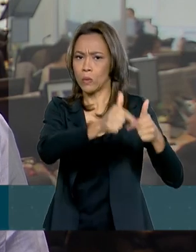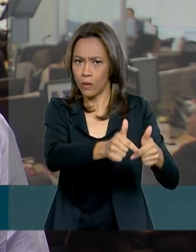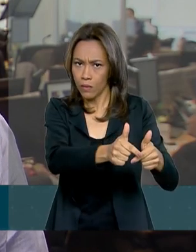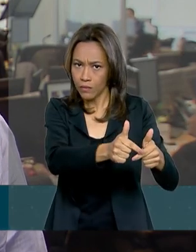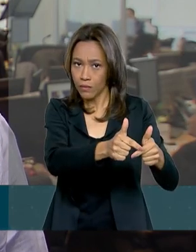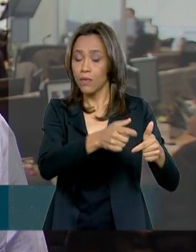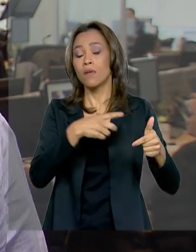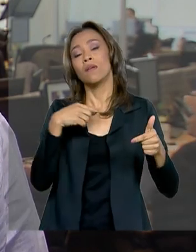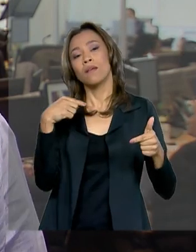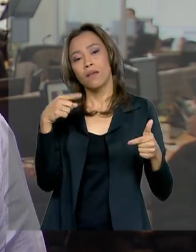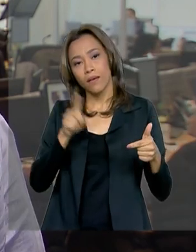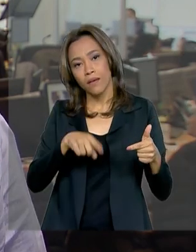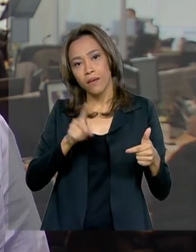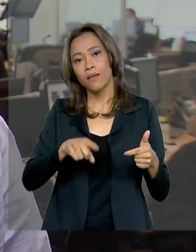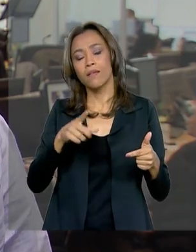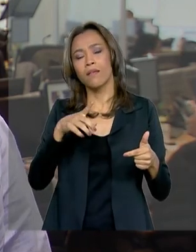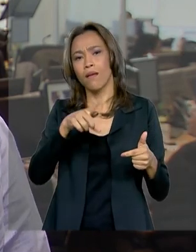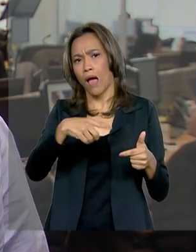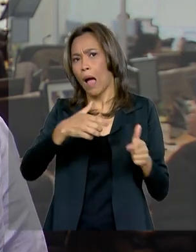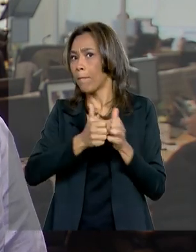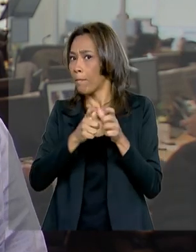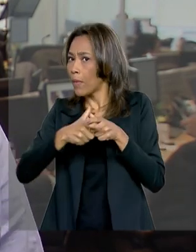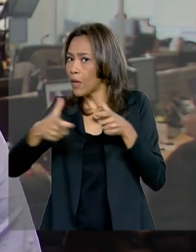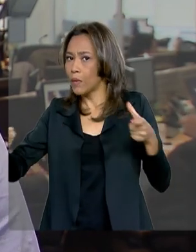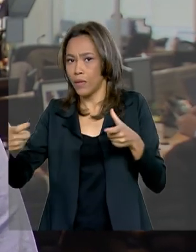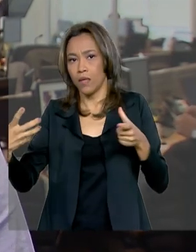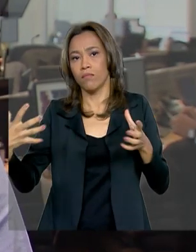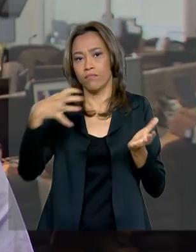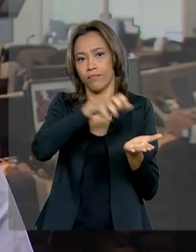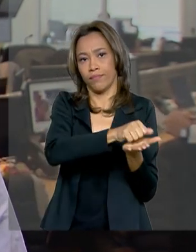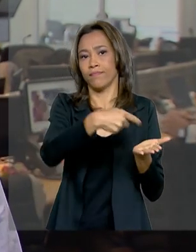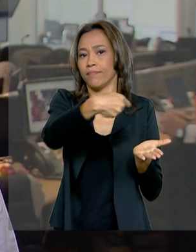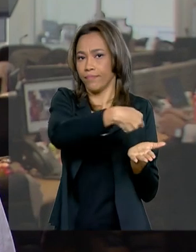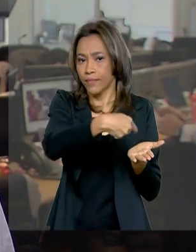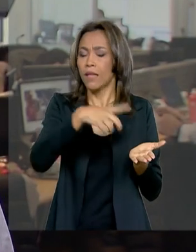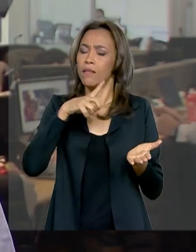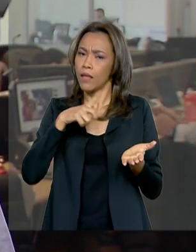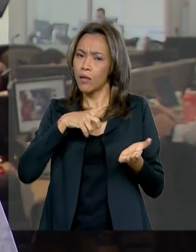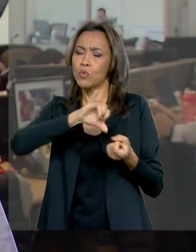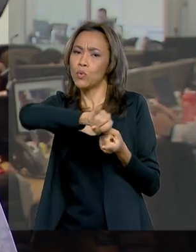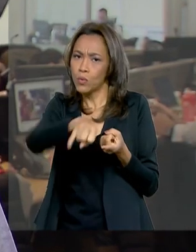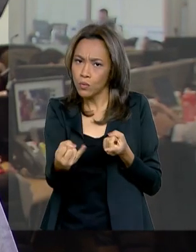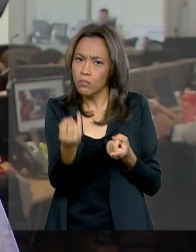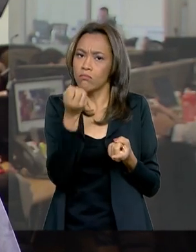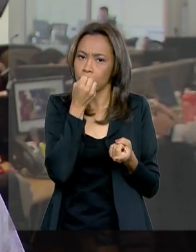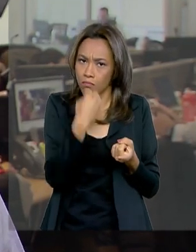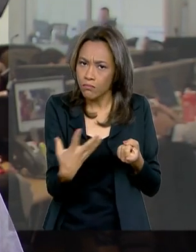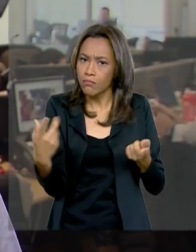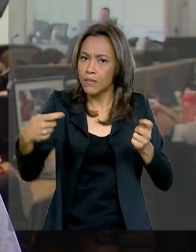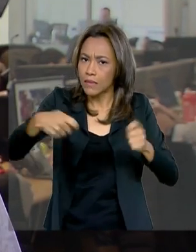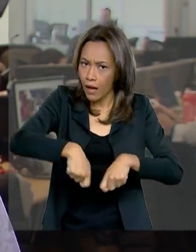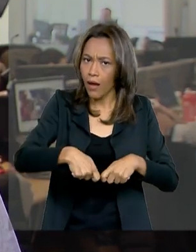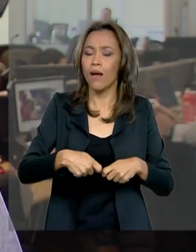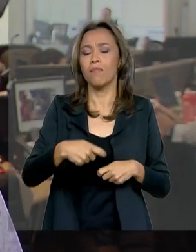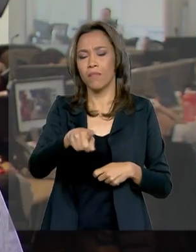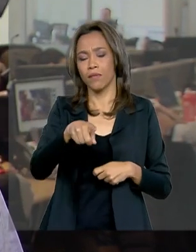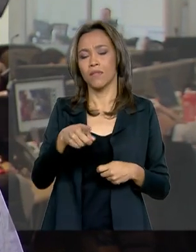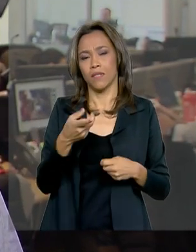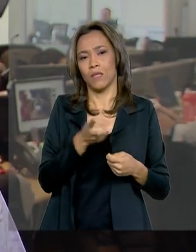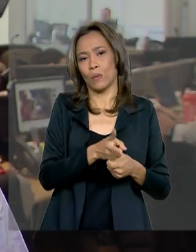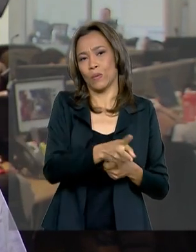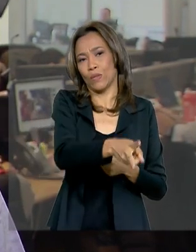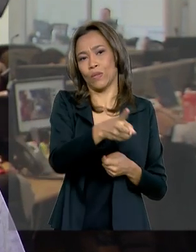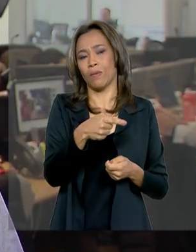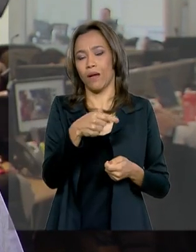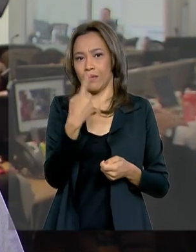vai compor a maior parte da carteira em renda fixa e nós temos juros ainda positivos, então vale muito a pena, vai continuar